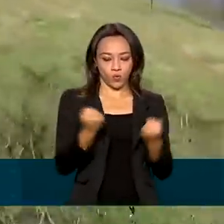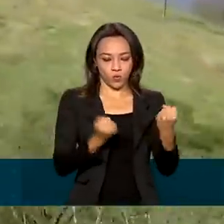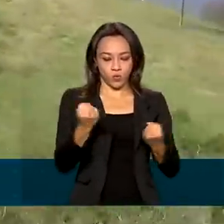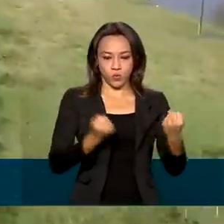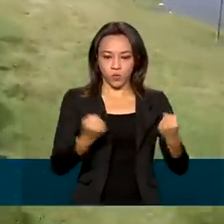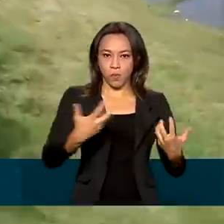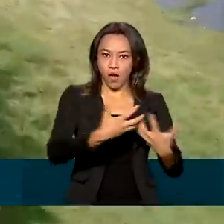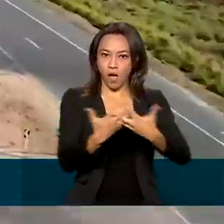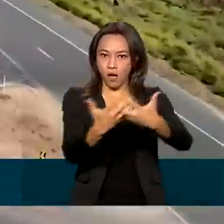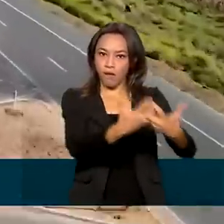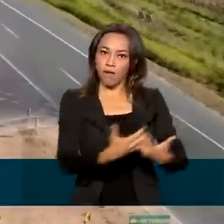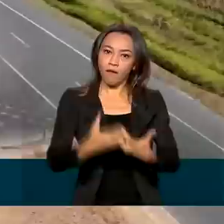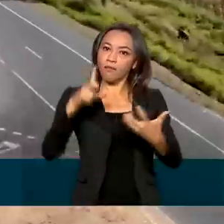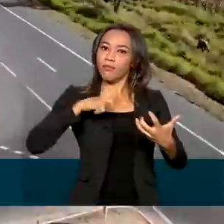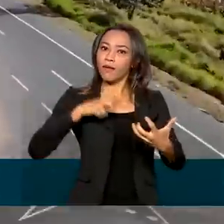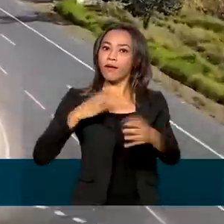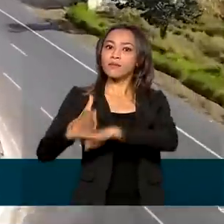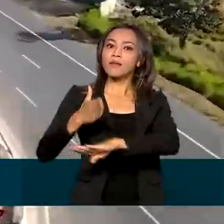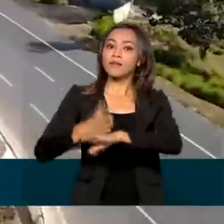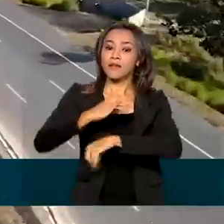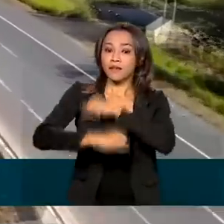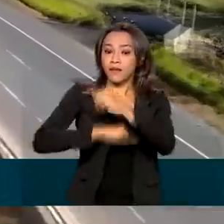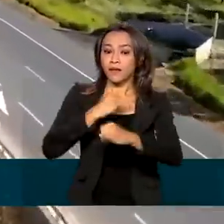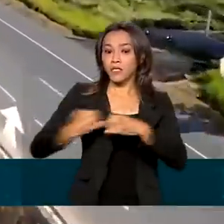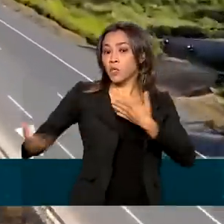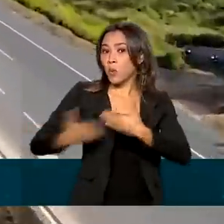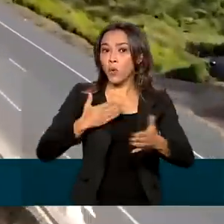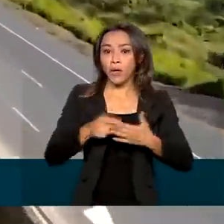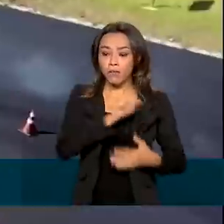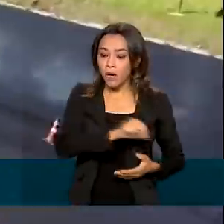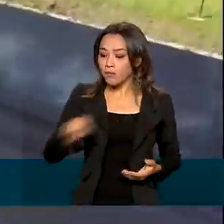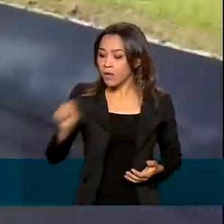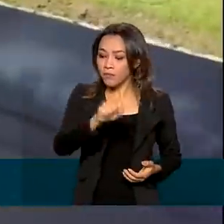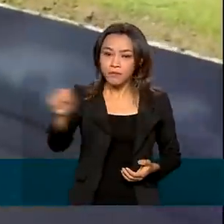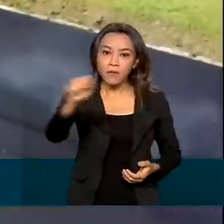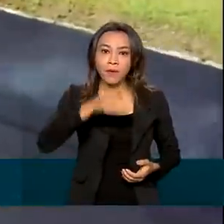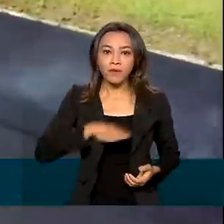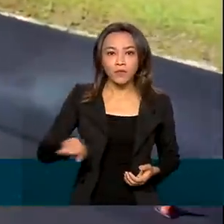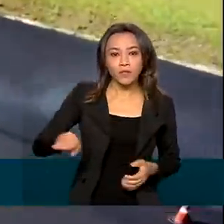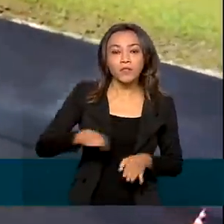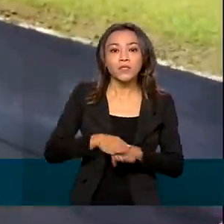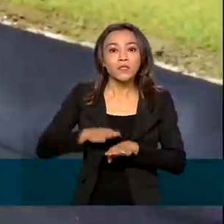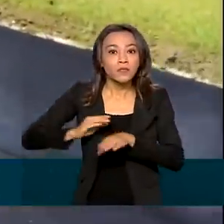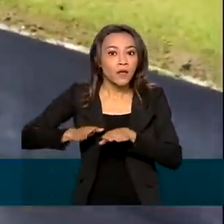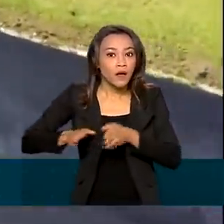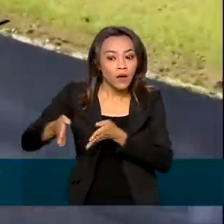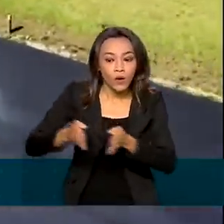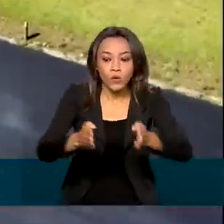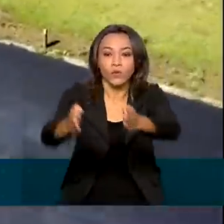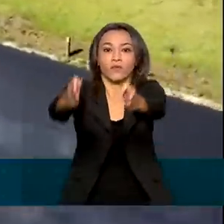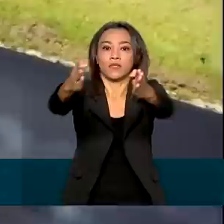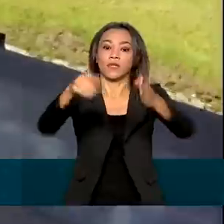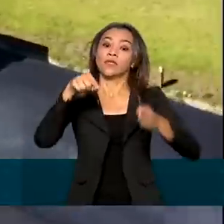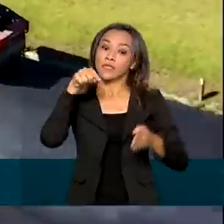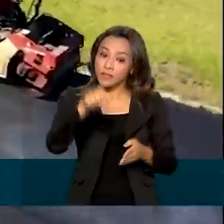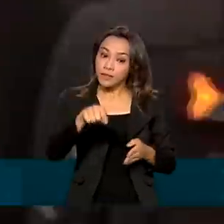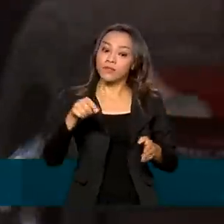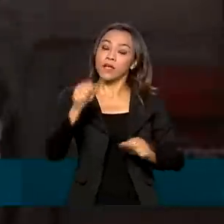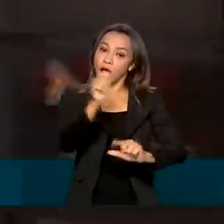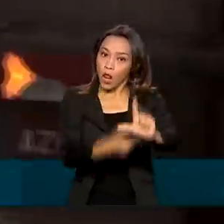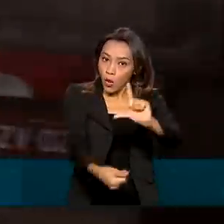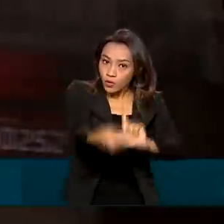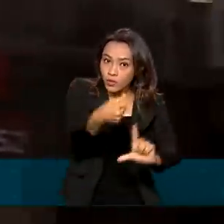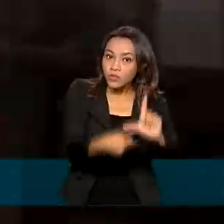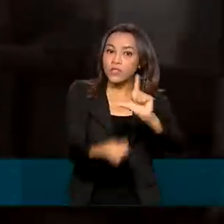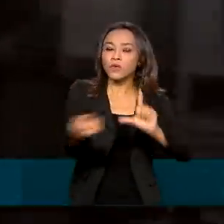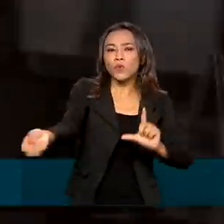acesso à internet em qualquer ponto da rodovia. A eficiência em logística também faz parte, com